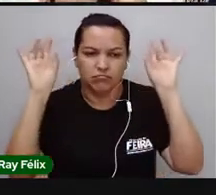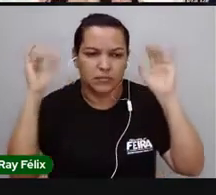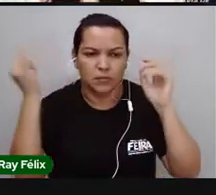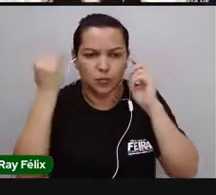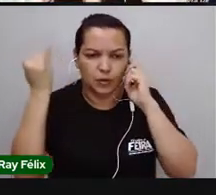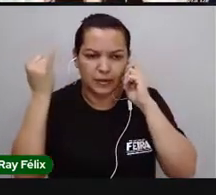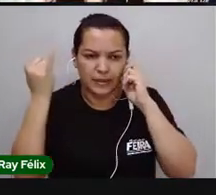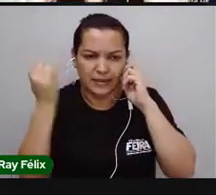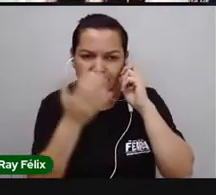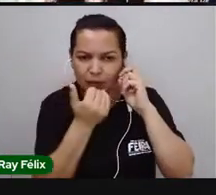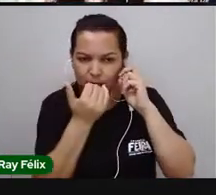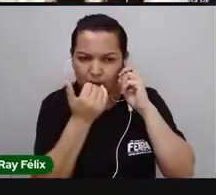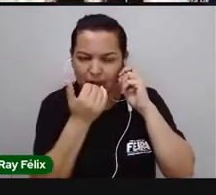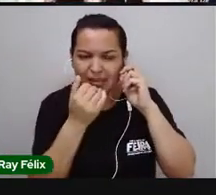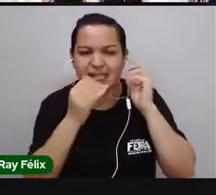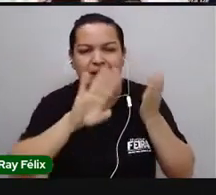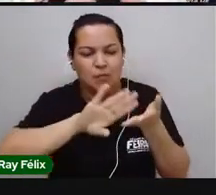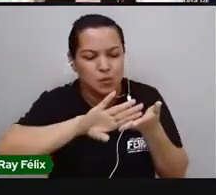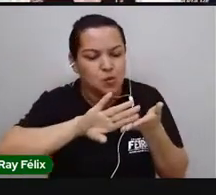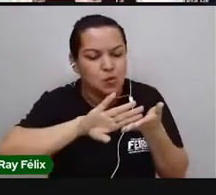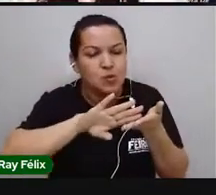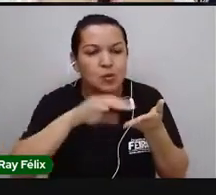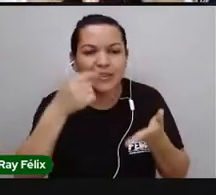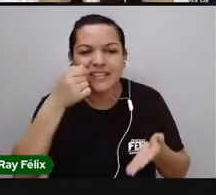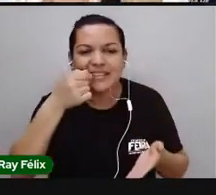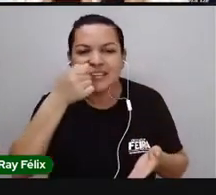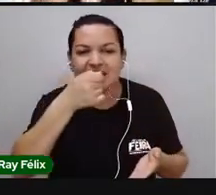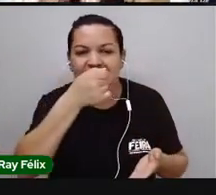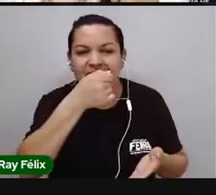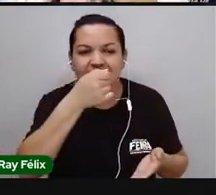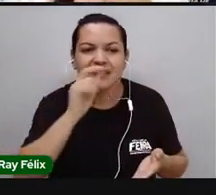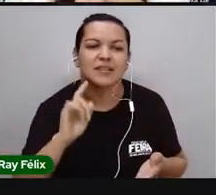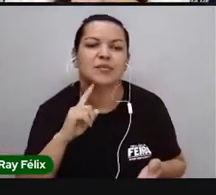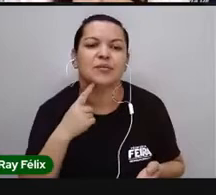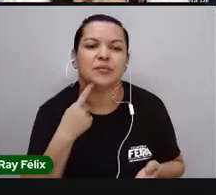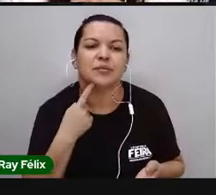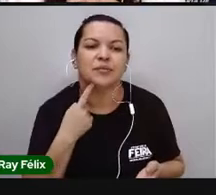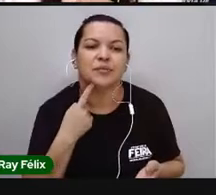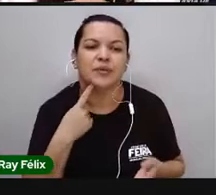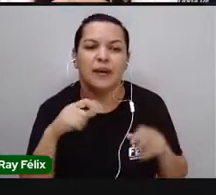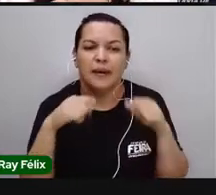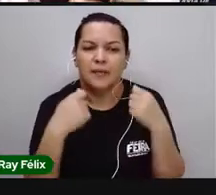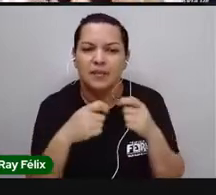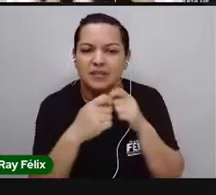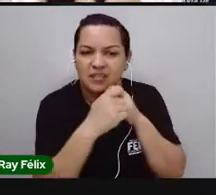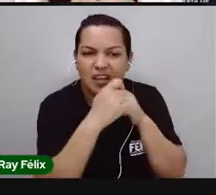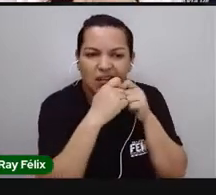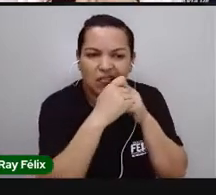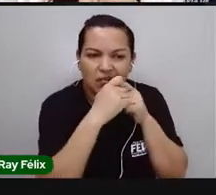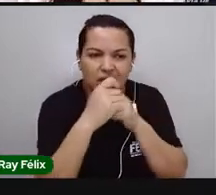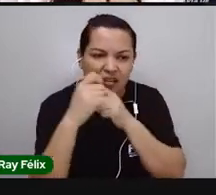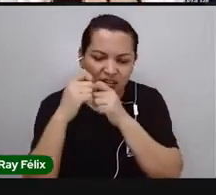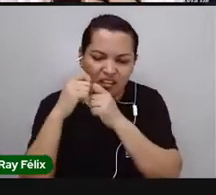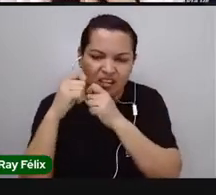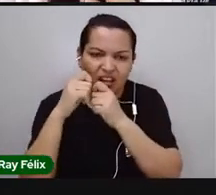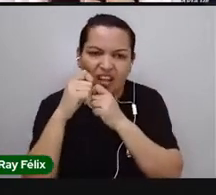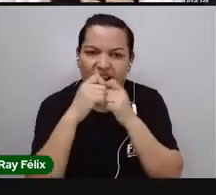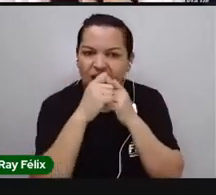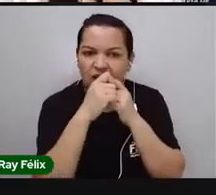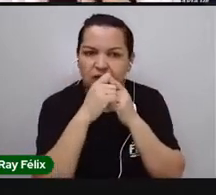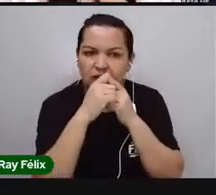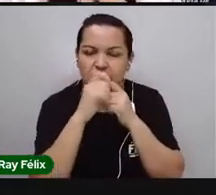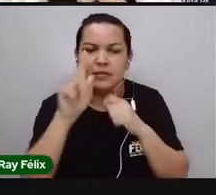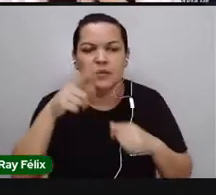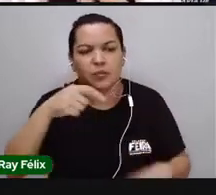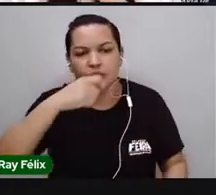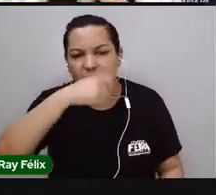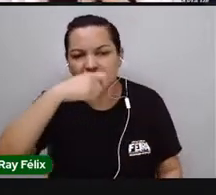ficar restos de comida, não é isso? E aí, a gente precisa passar o fio dental e a gente precisa escovar os dentes. Porque se